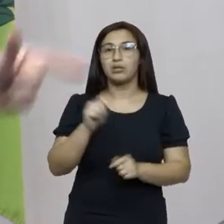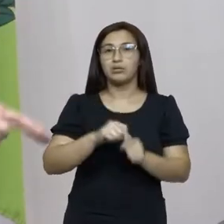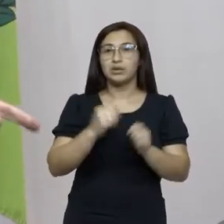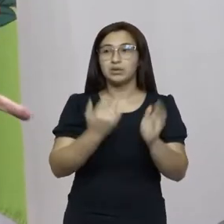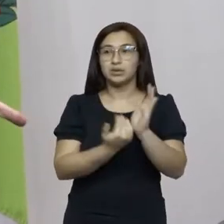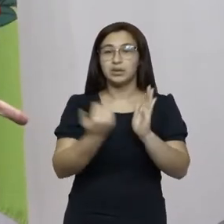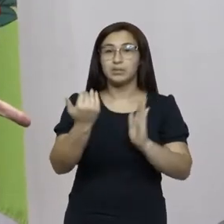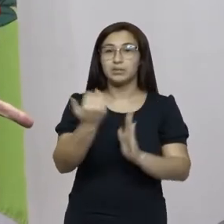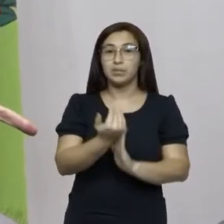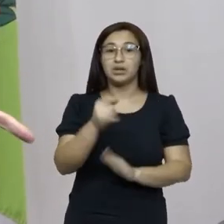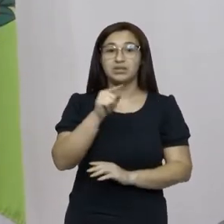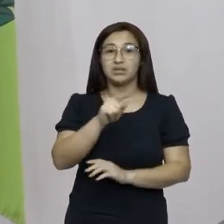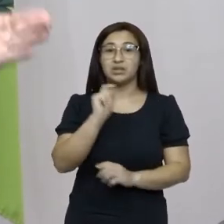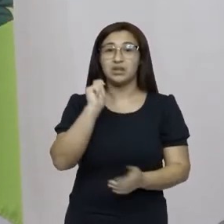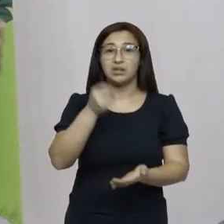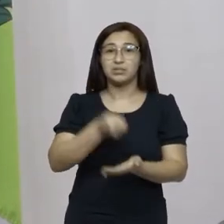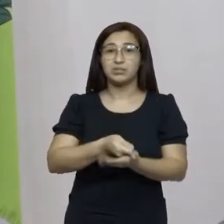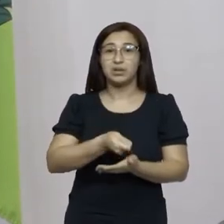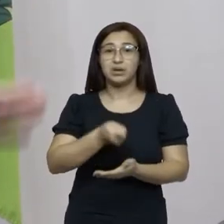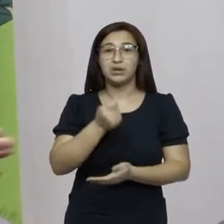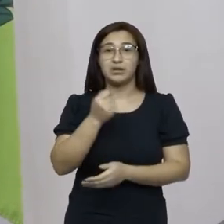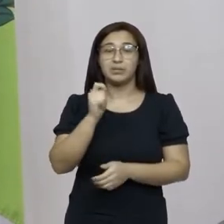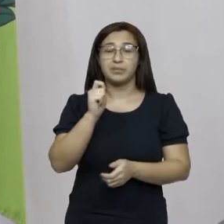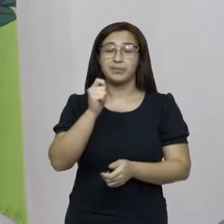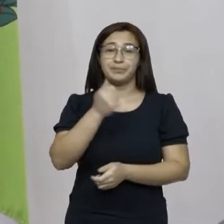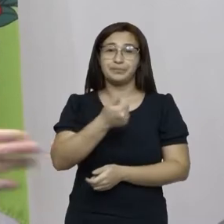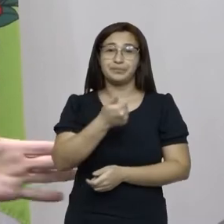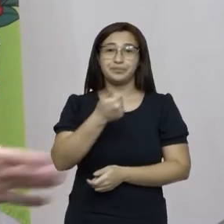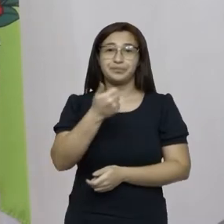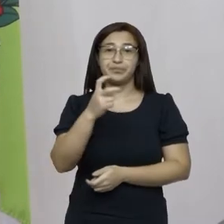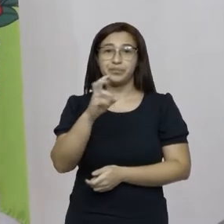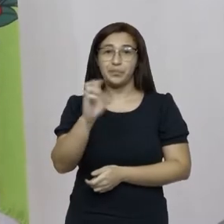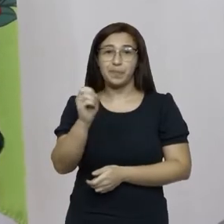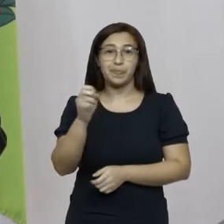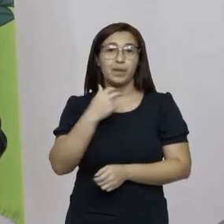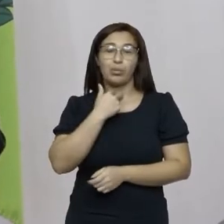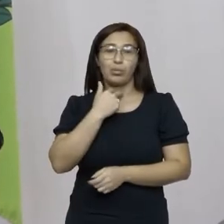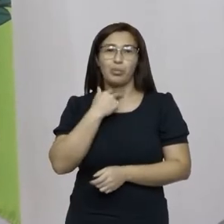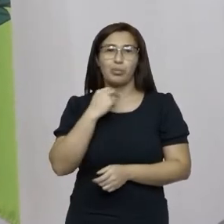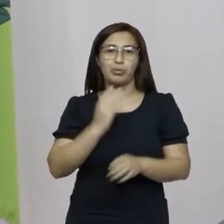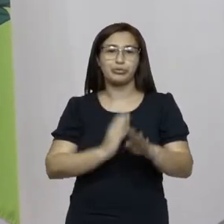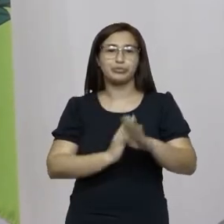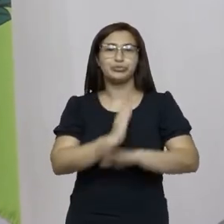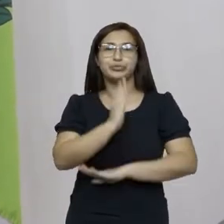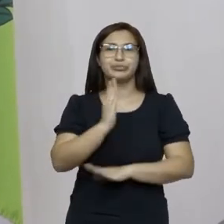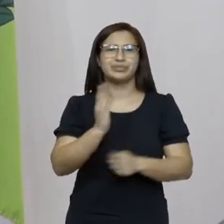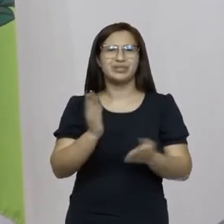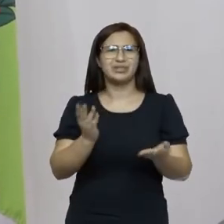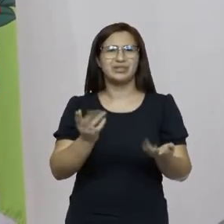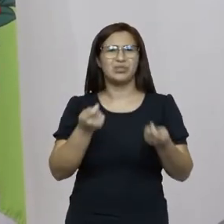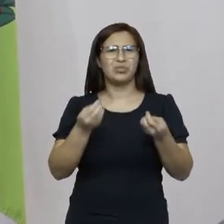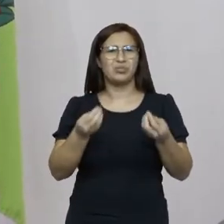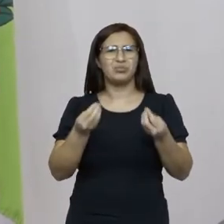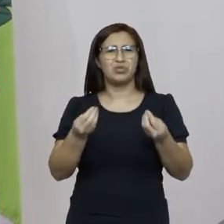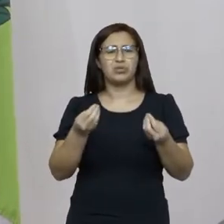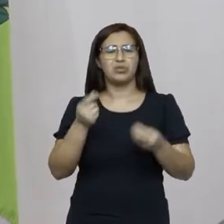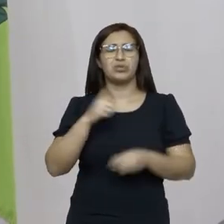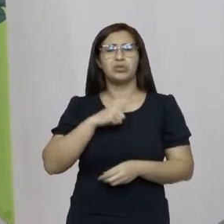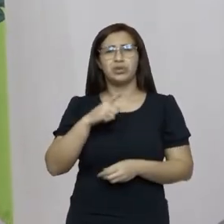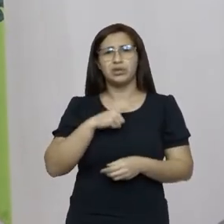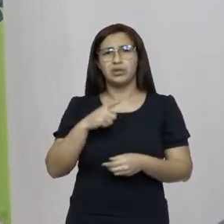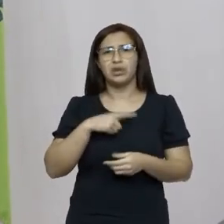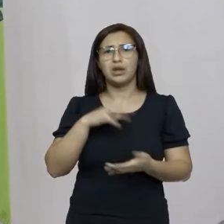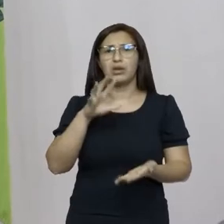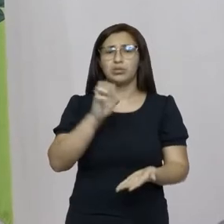o pagamento das 150 e determinado que não passe disso ora isso é um absurdo eu sei que existe essa